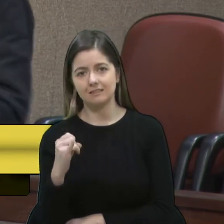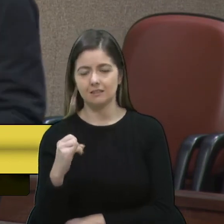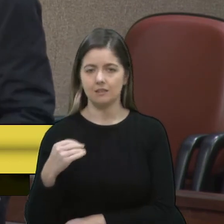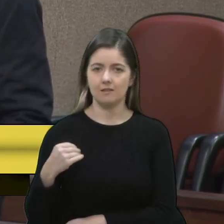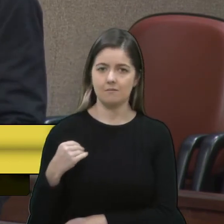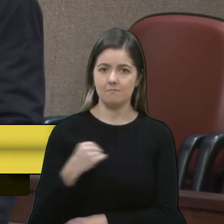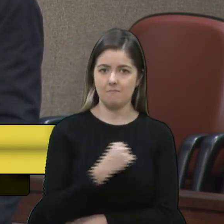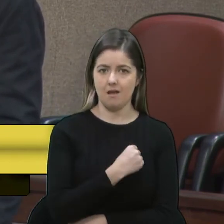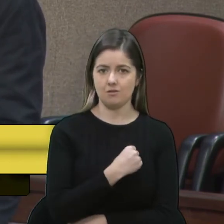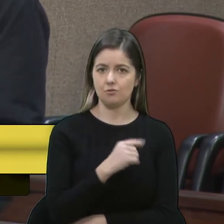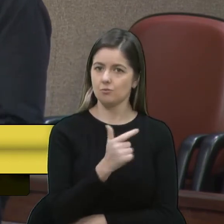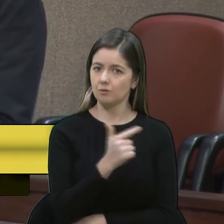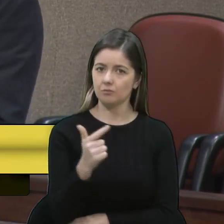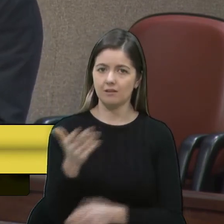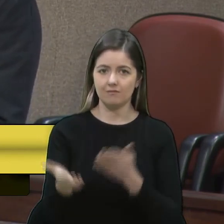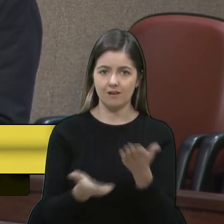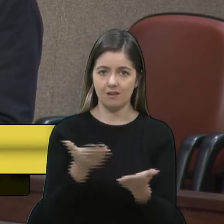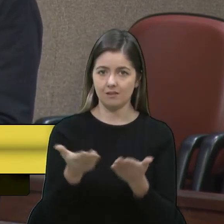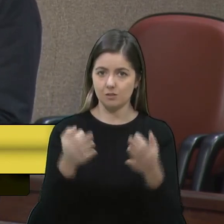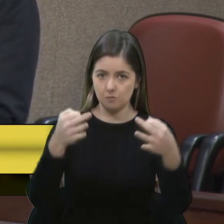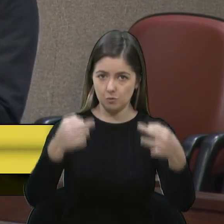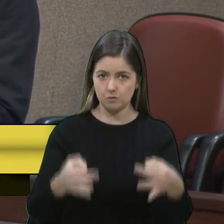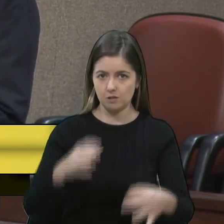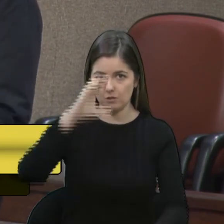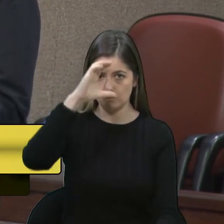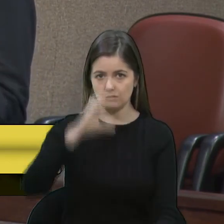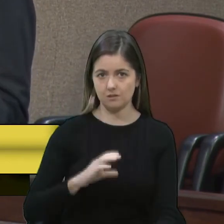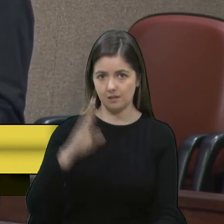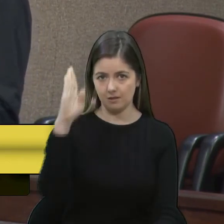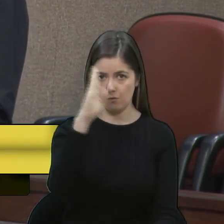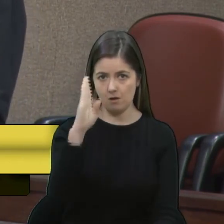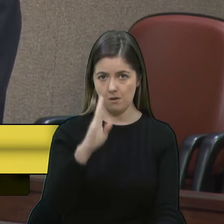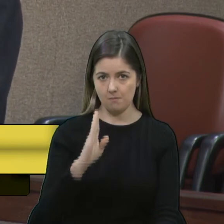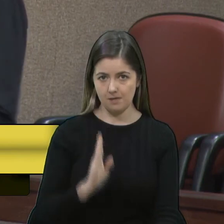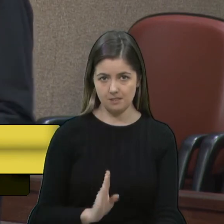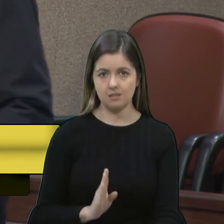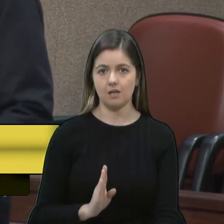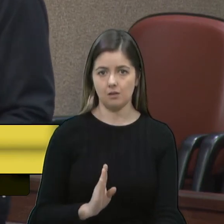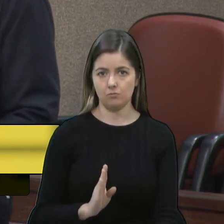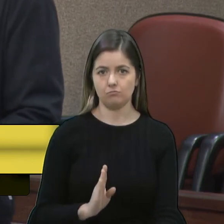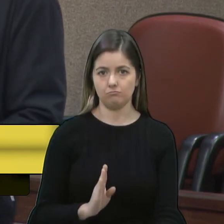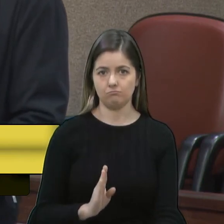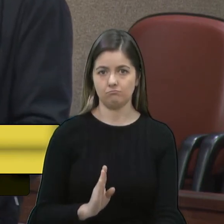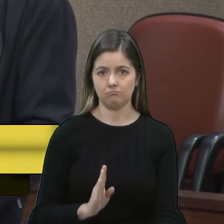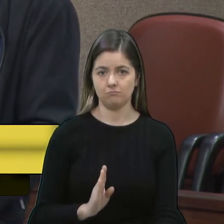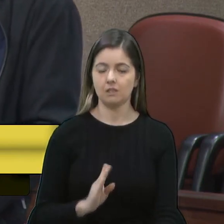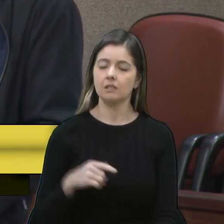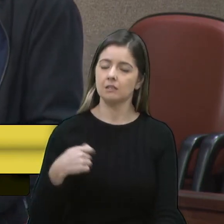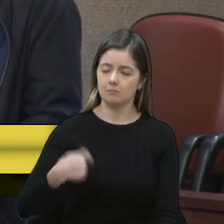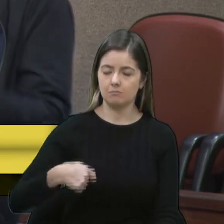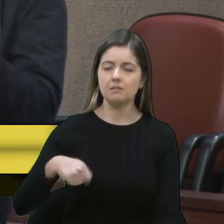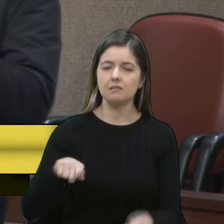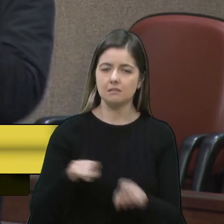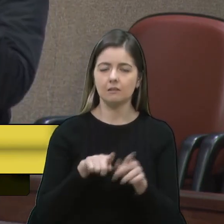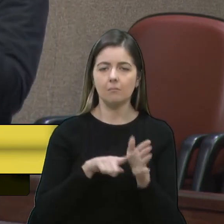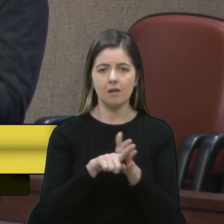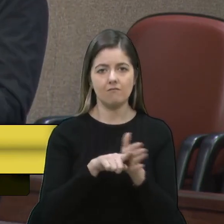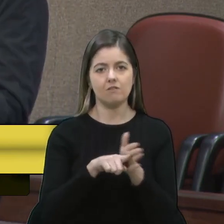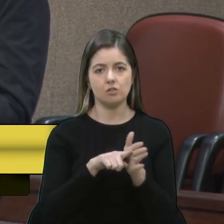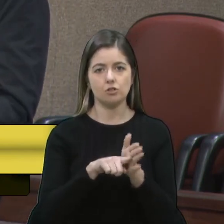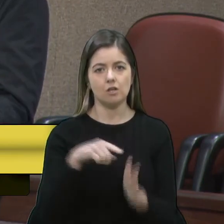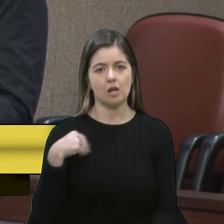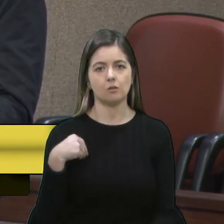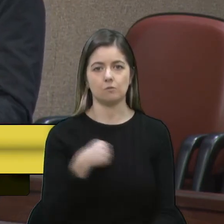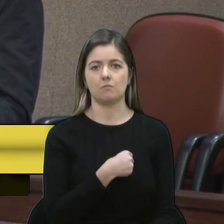não teve um atendimento correto com esse cidadão brasileiro que tem todo o atendimento, ele também deve ser investigado. E se ele teve